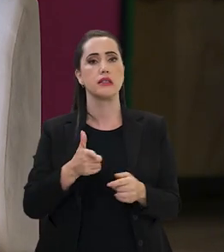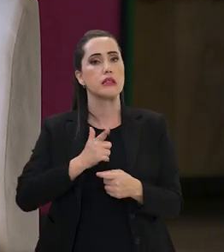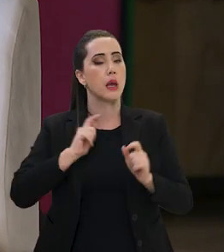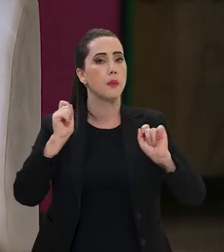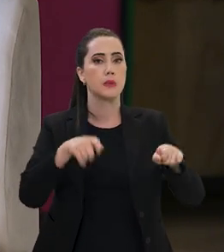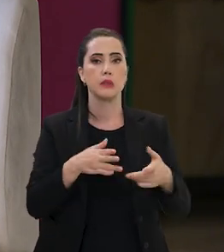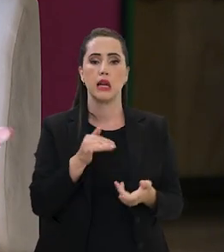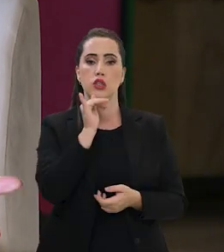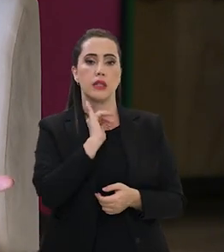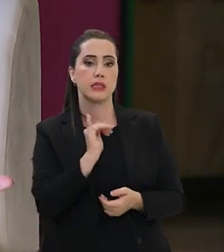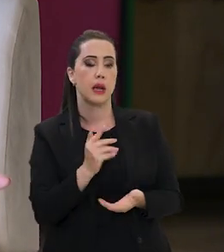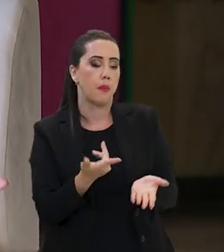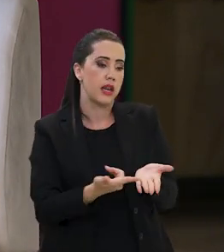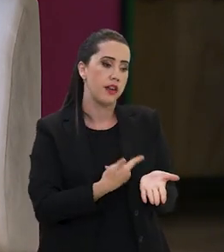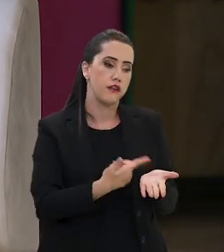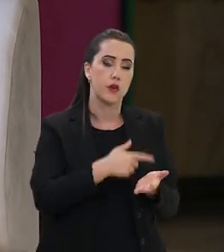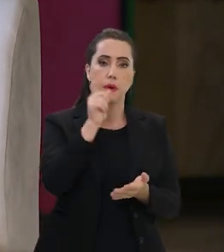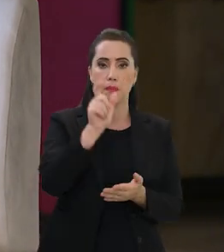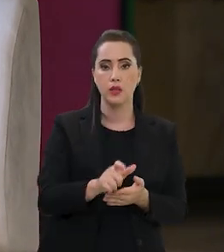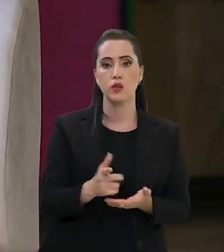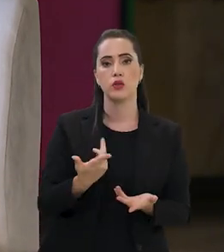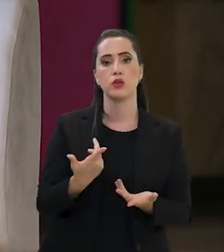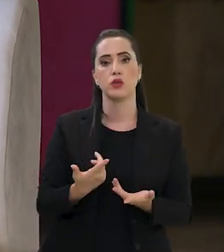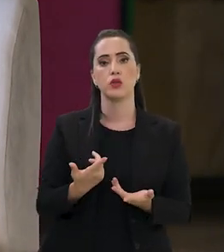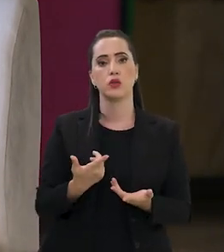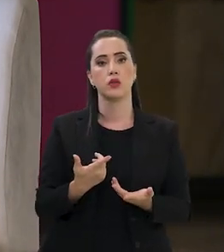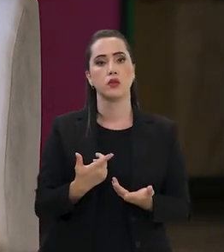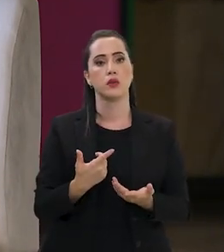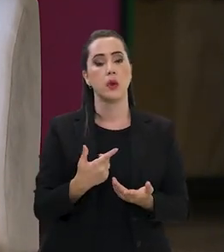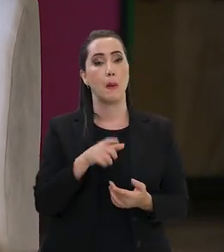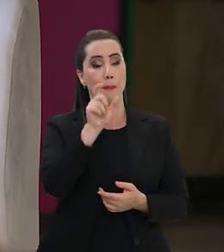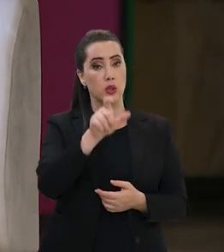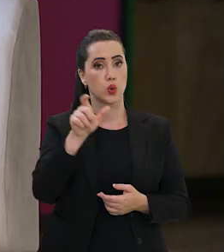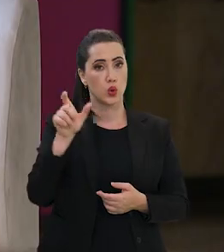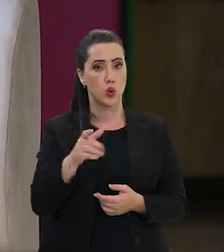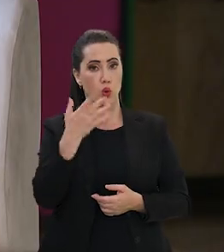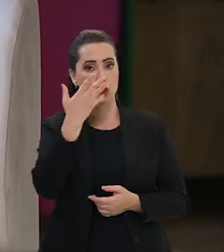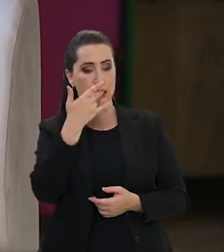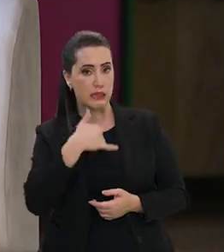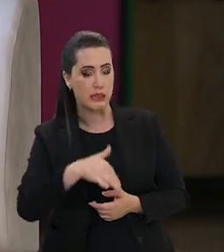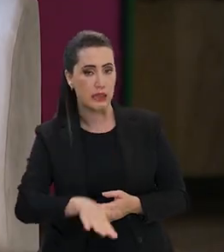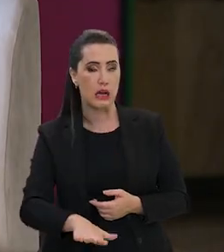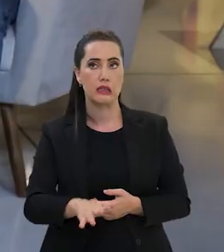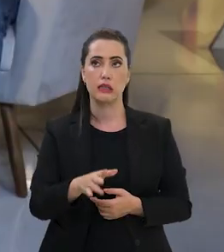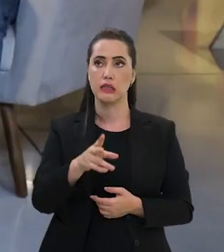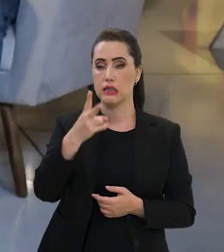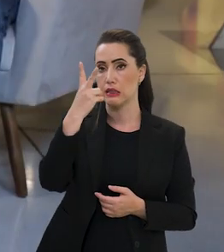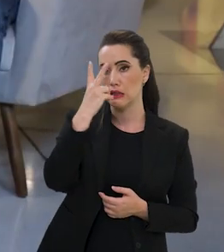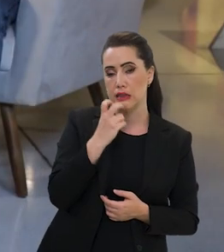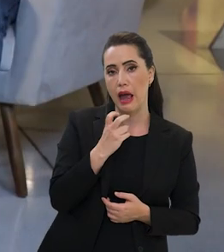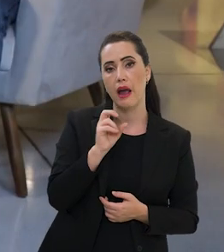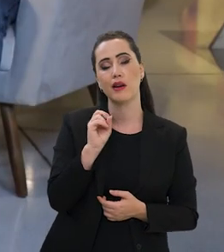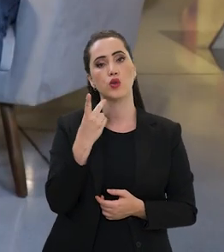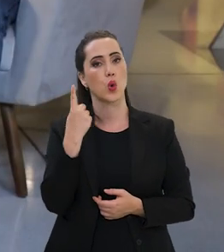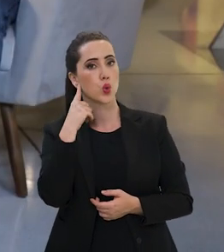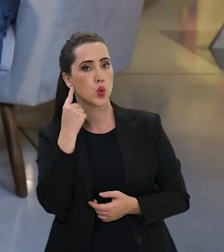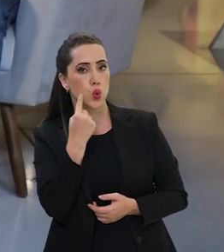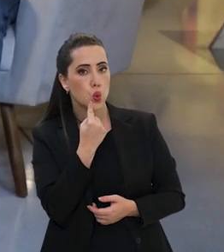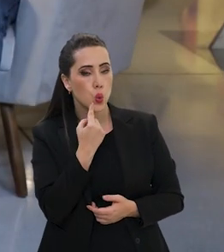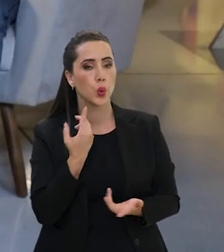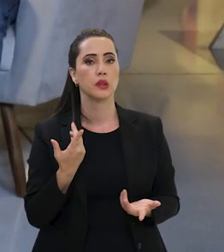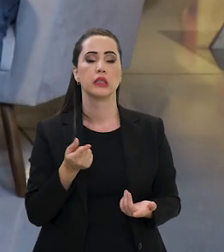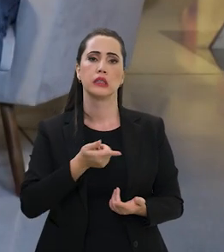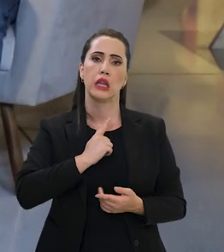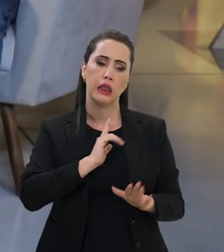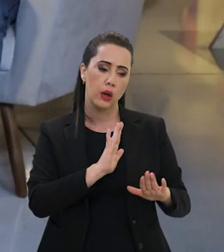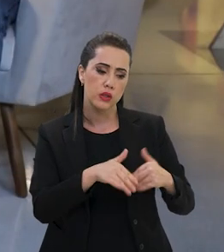abrir para a diversidade. Enfim, livros para pessoas que têm necessidade, são crianças